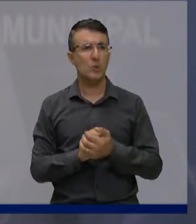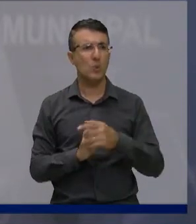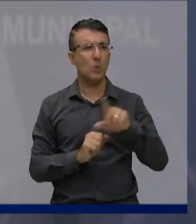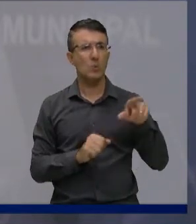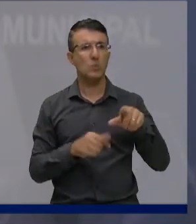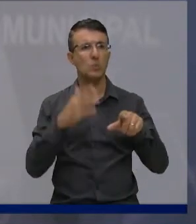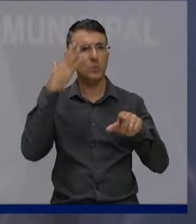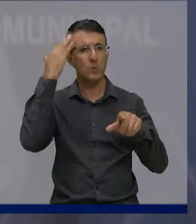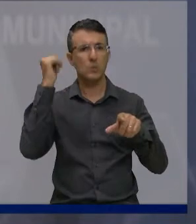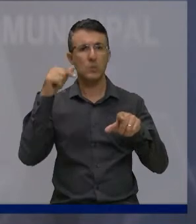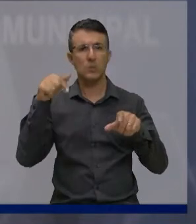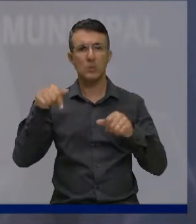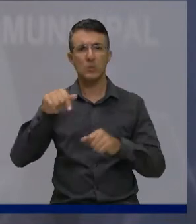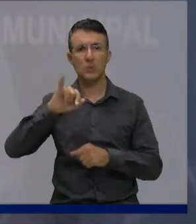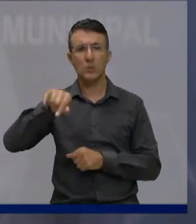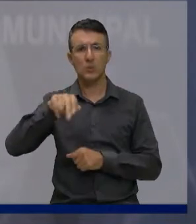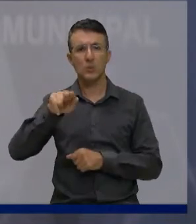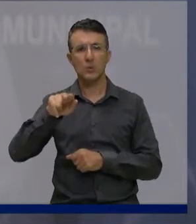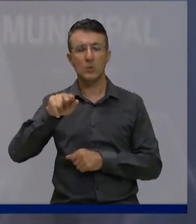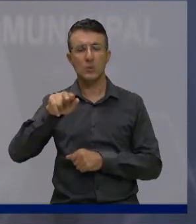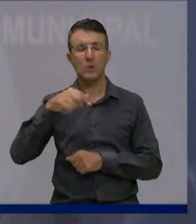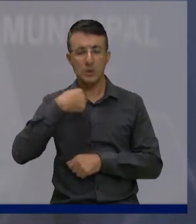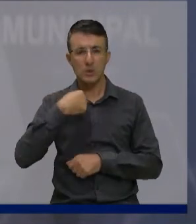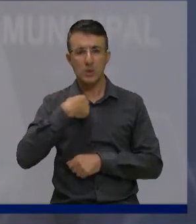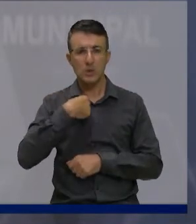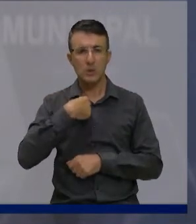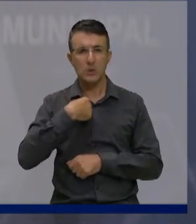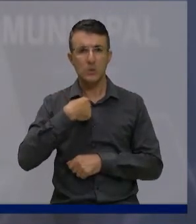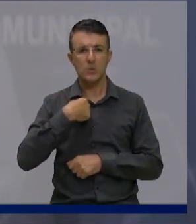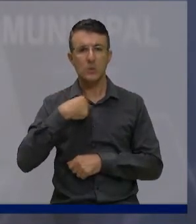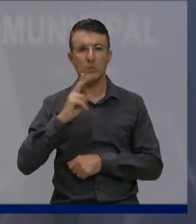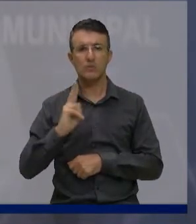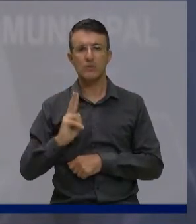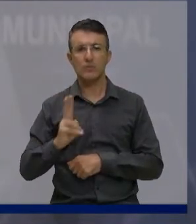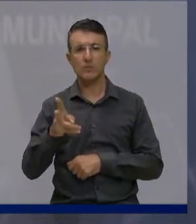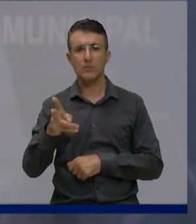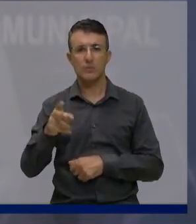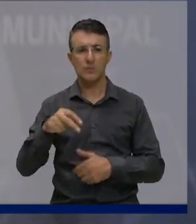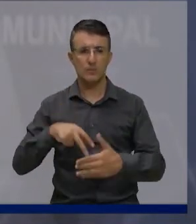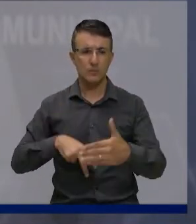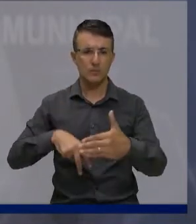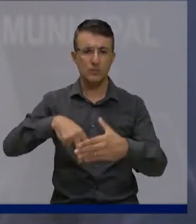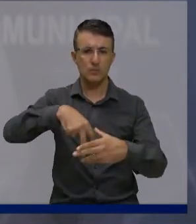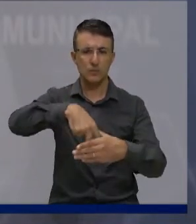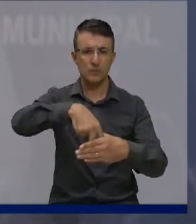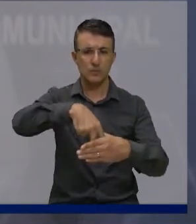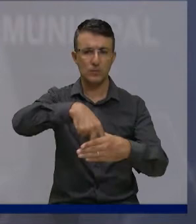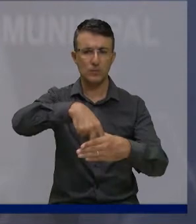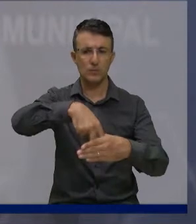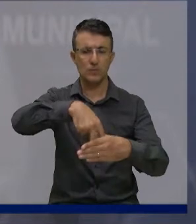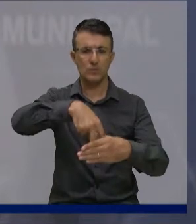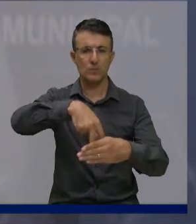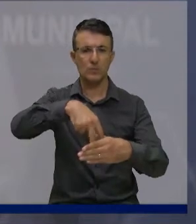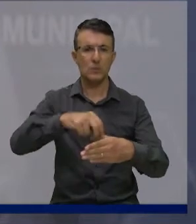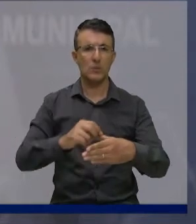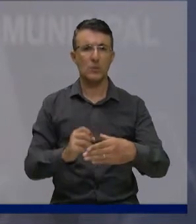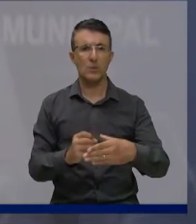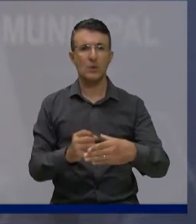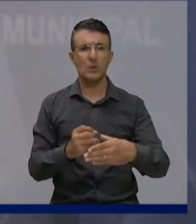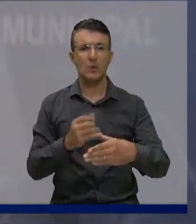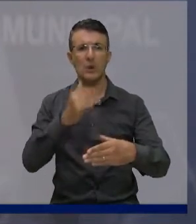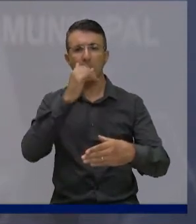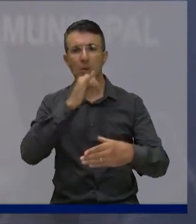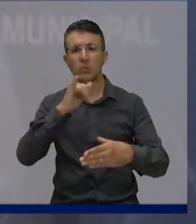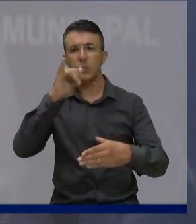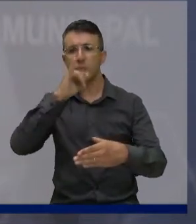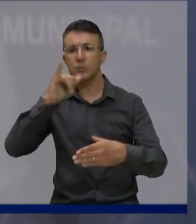sempre usou essa tribuna e está registrado nos anais dessa casa muitas falas com relação